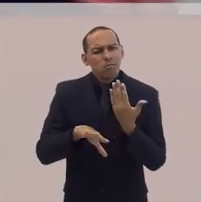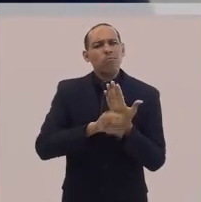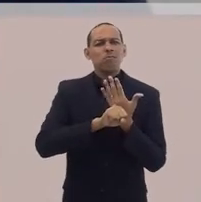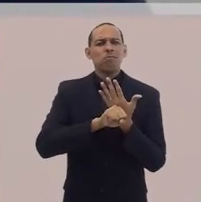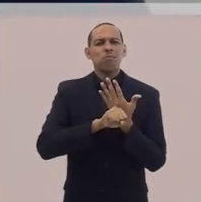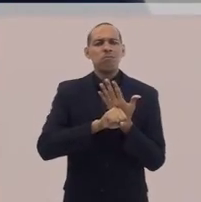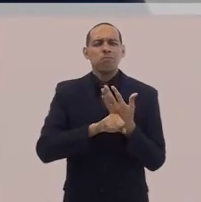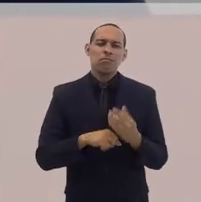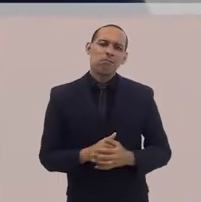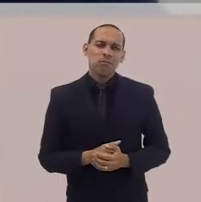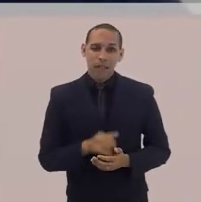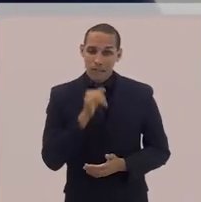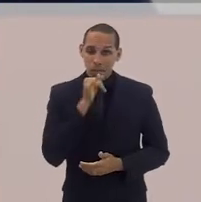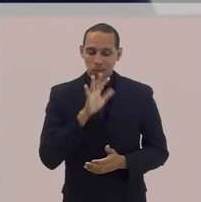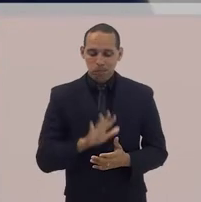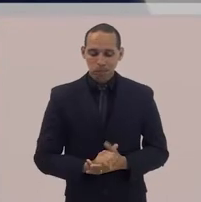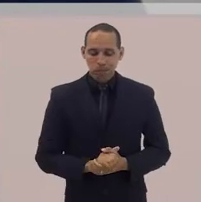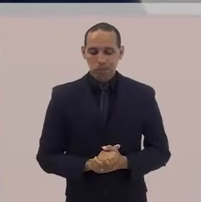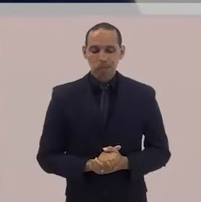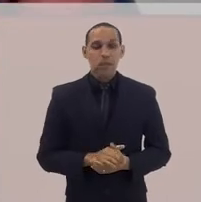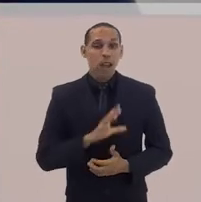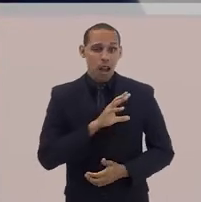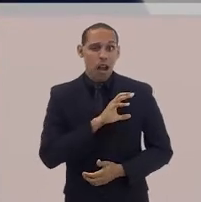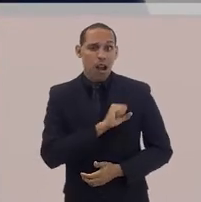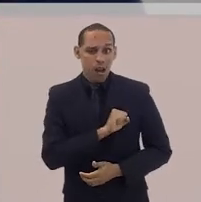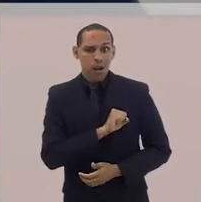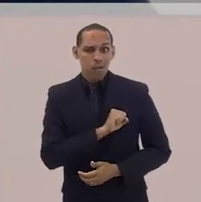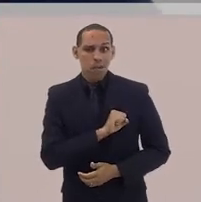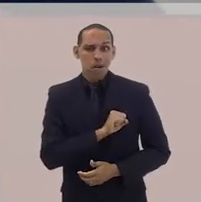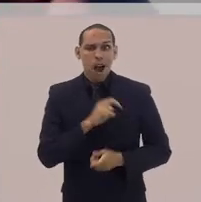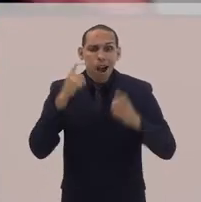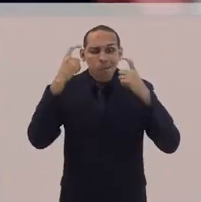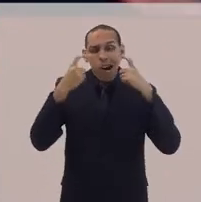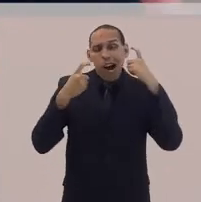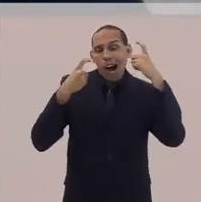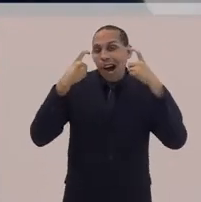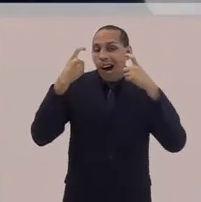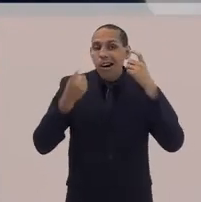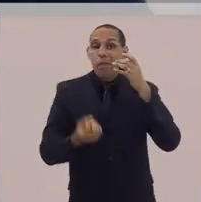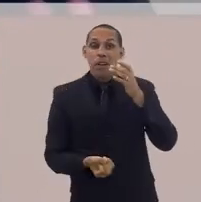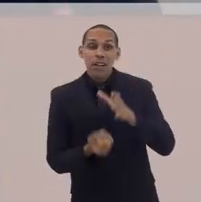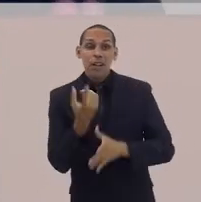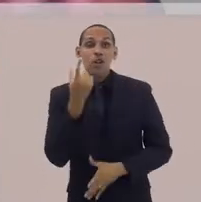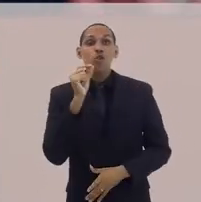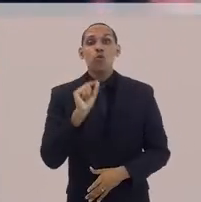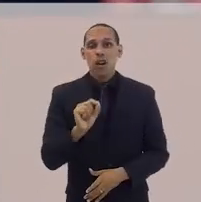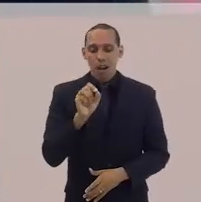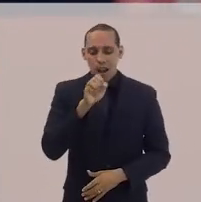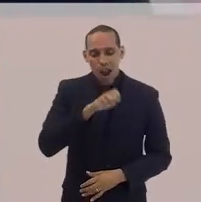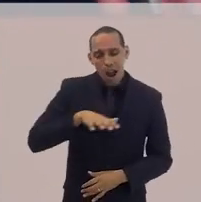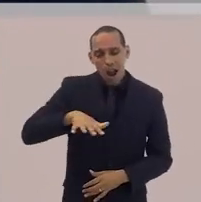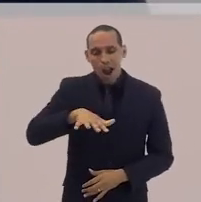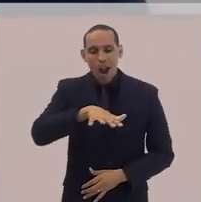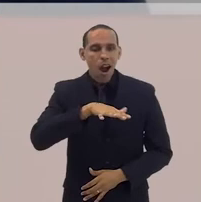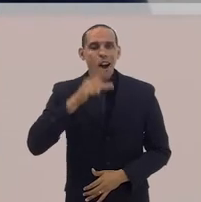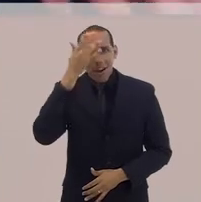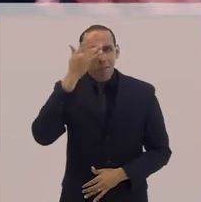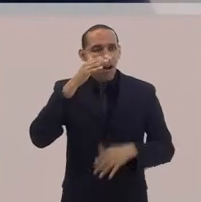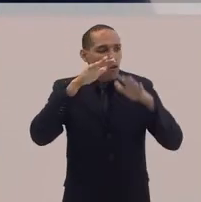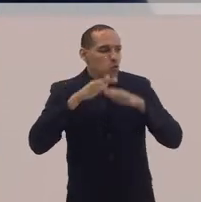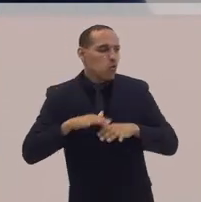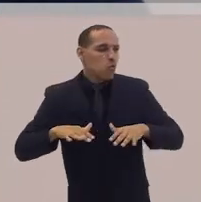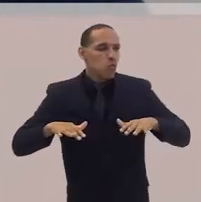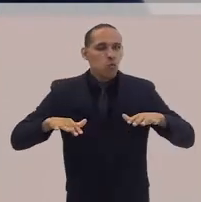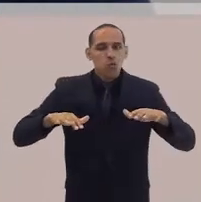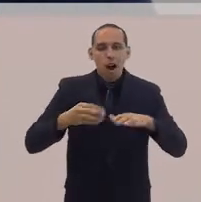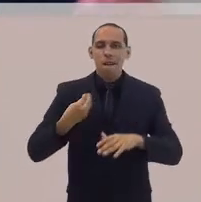O amor, se por exemplo, de fato está preocupado em criar um ambiente para que